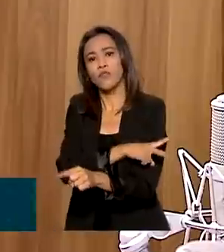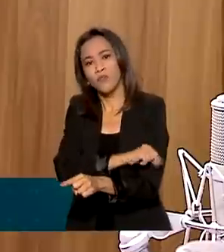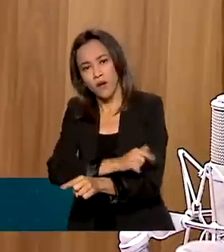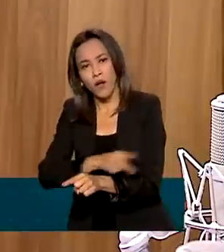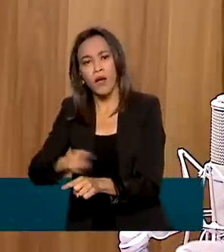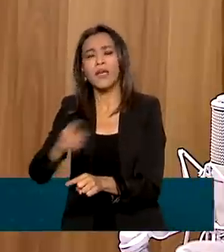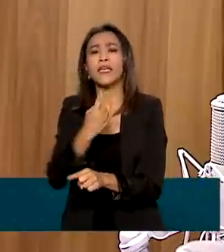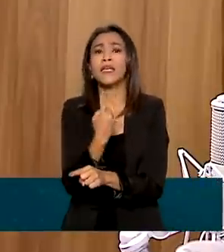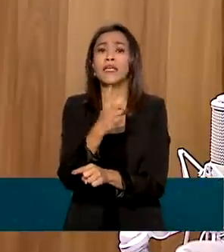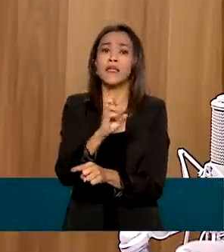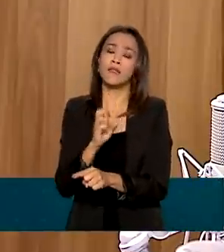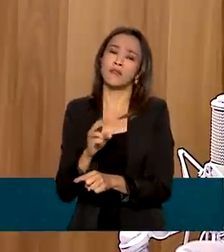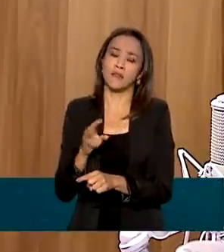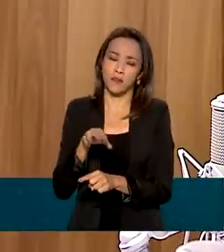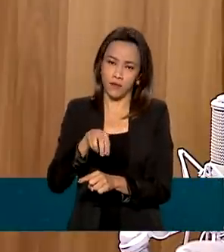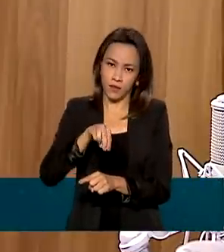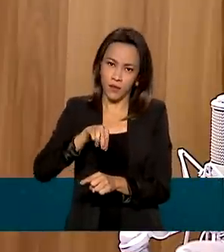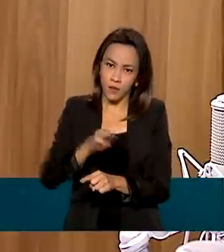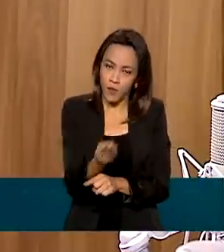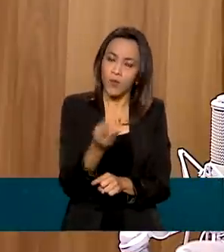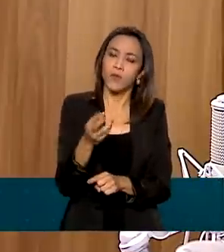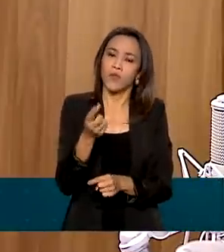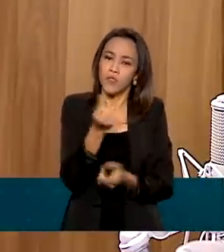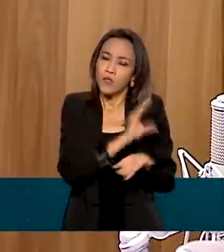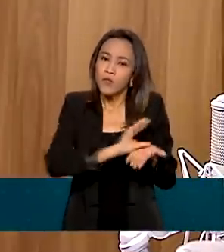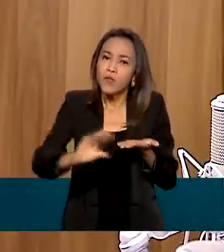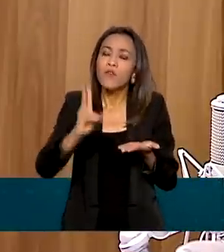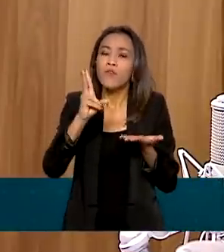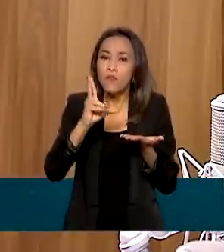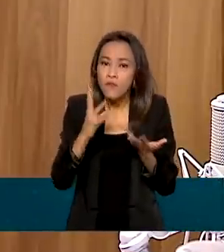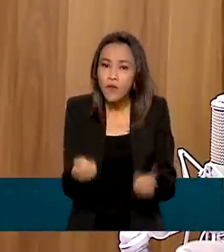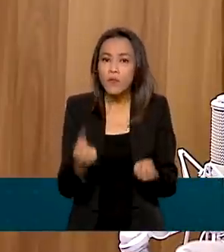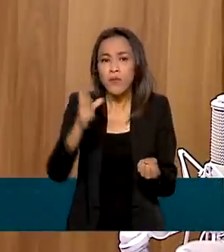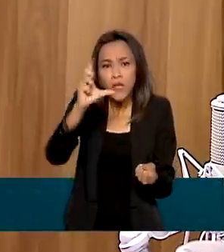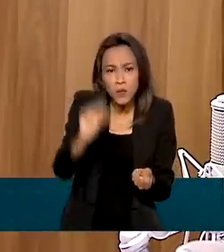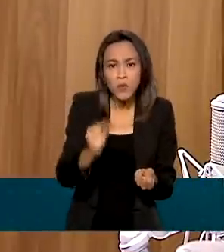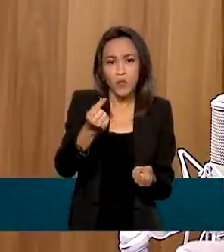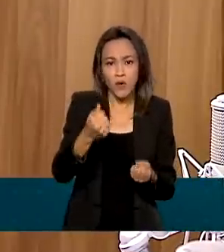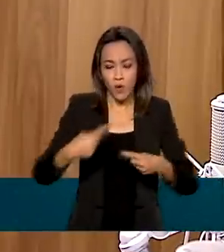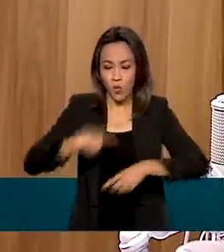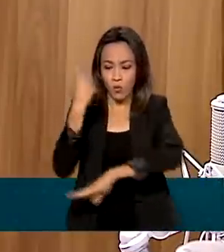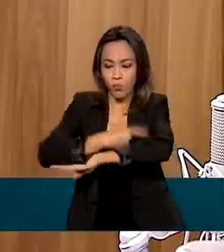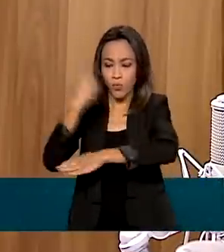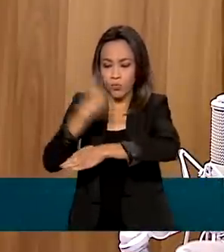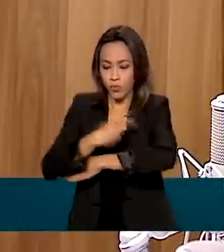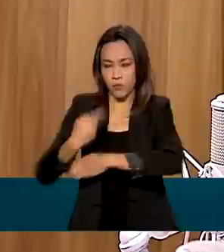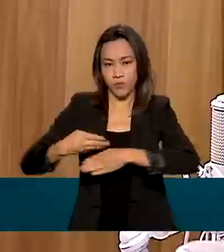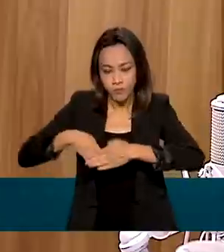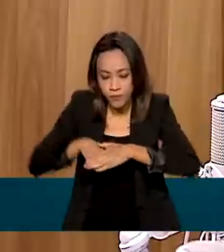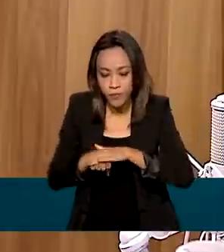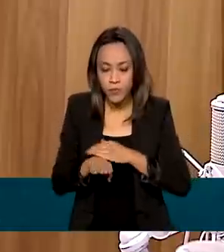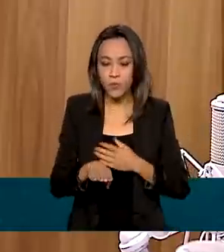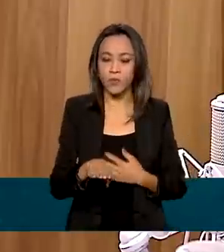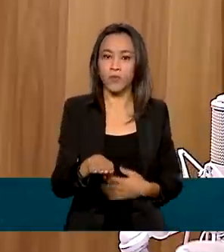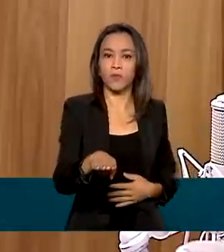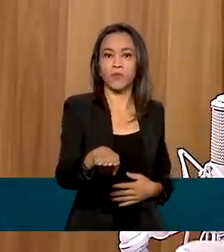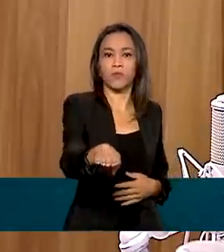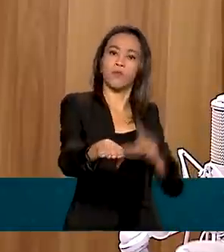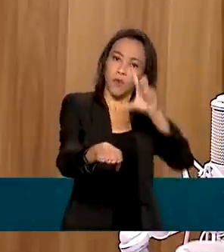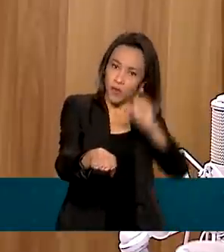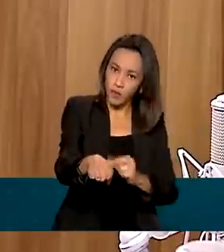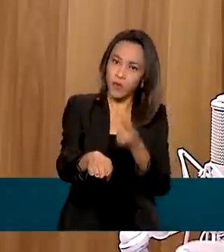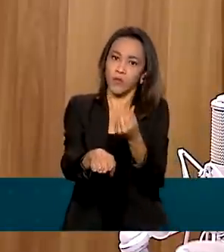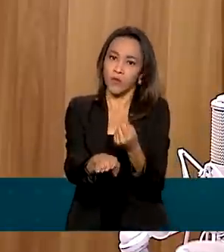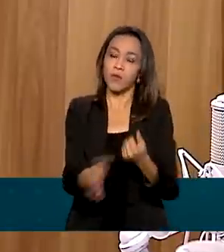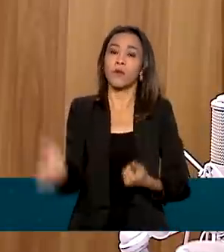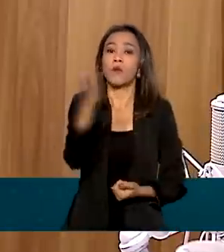investimentos com redução de tarifa. A gente vai conseguir diminuir a tarifa para usuário em 35%. Teremos o leilão da